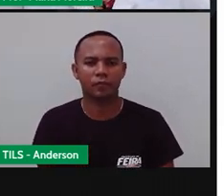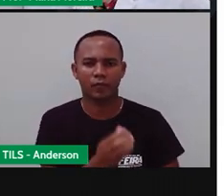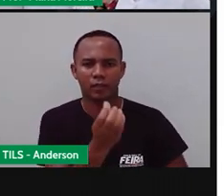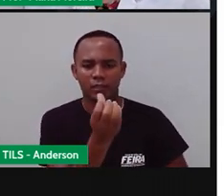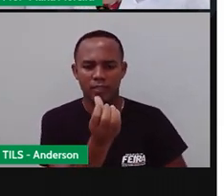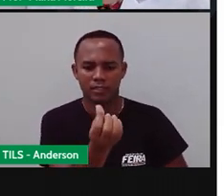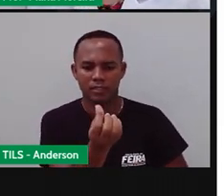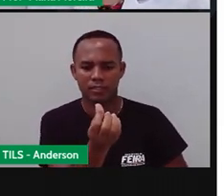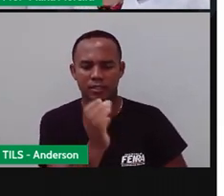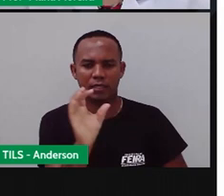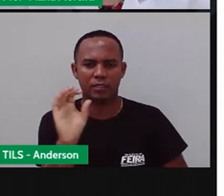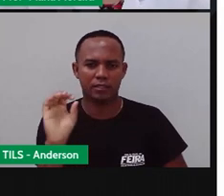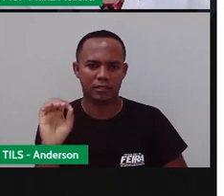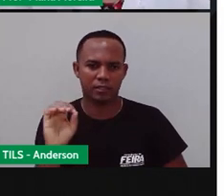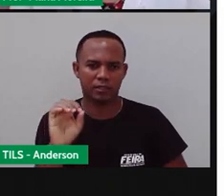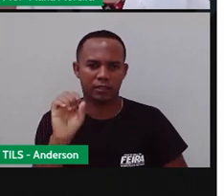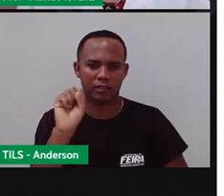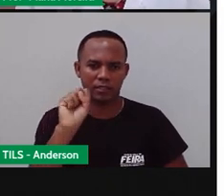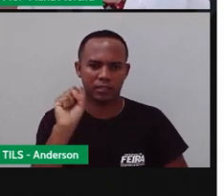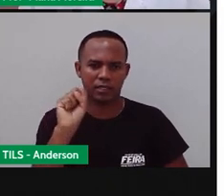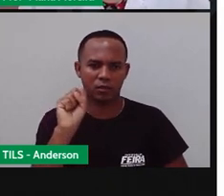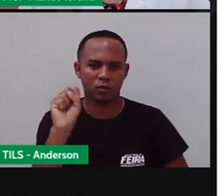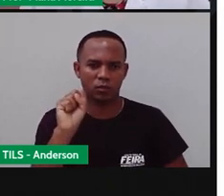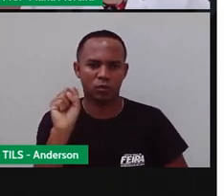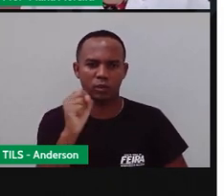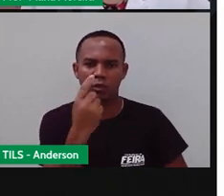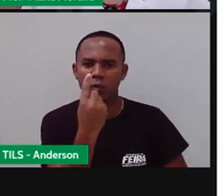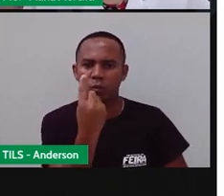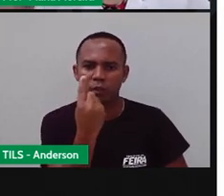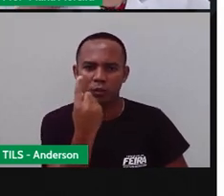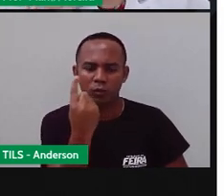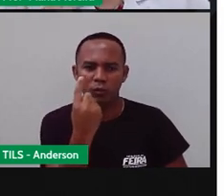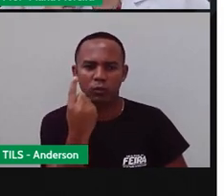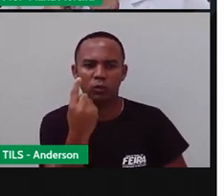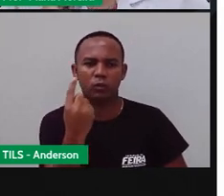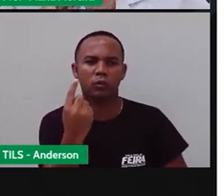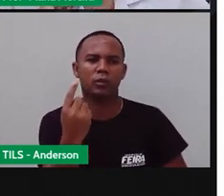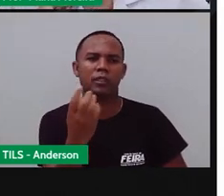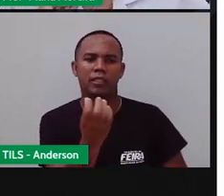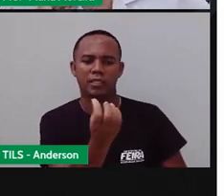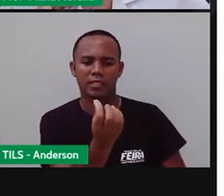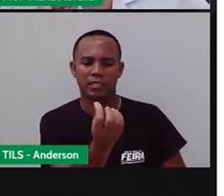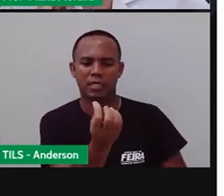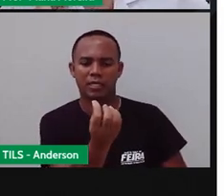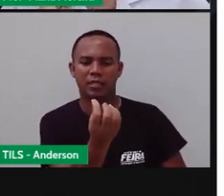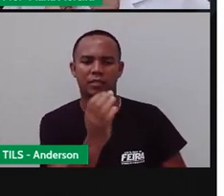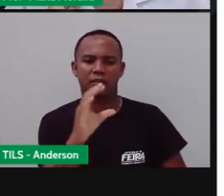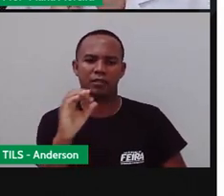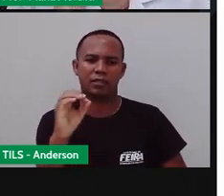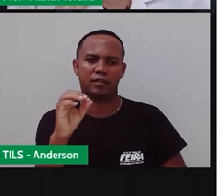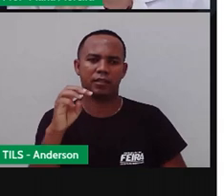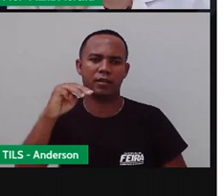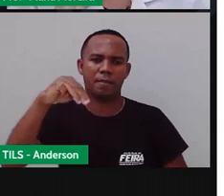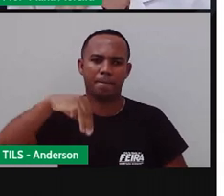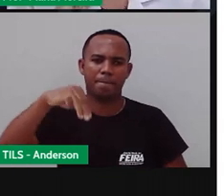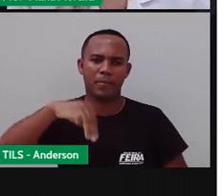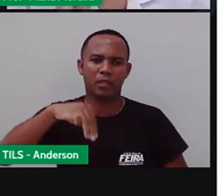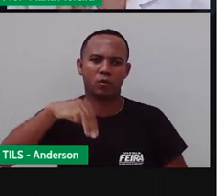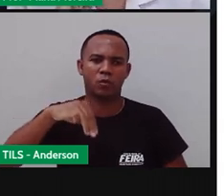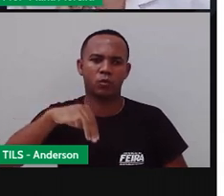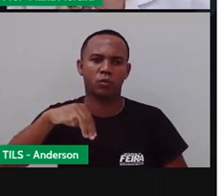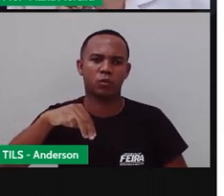segundos formam um minuto. E 60 minutos formam uma